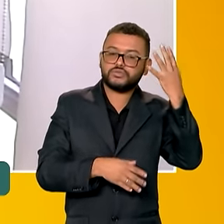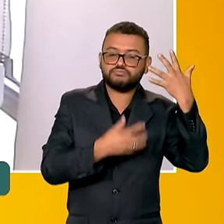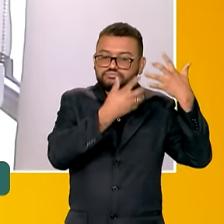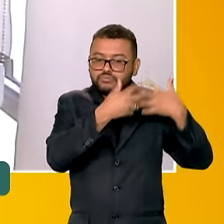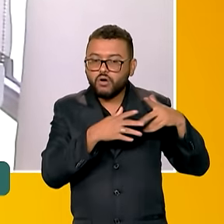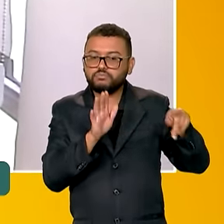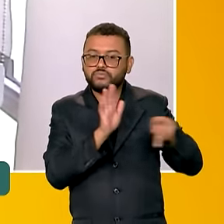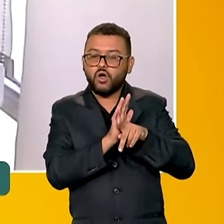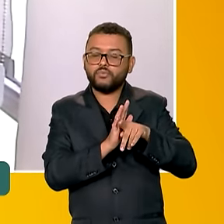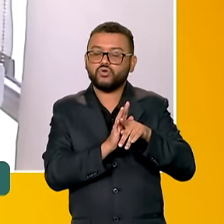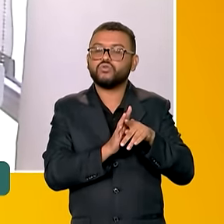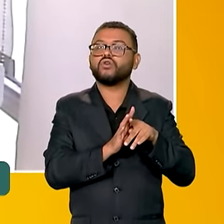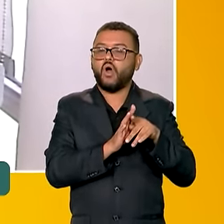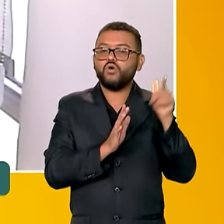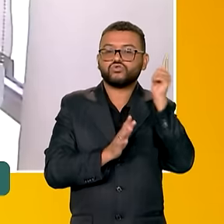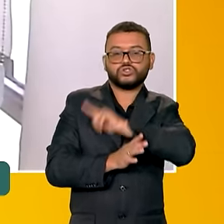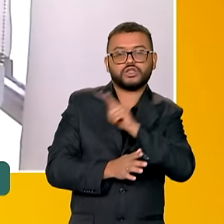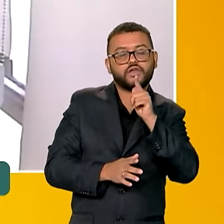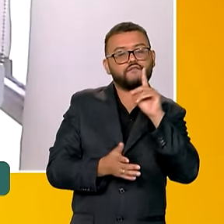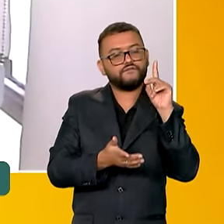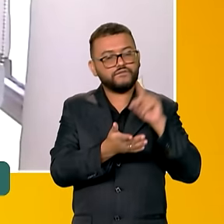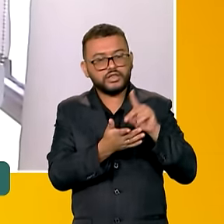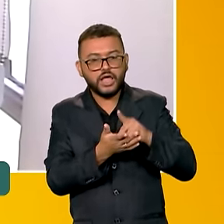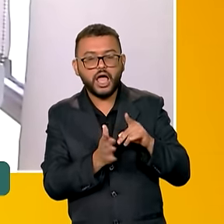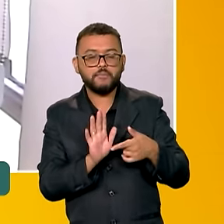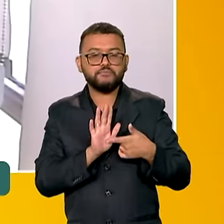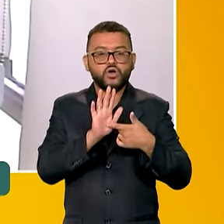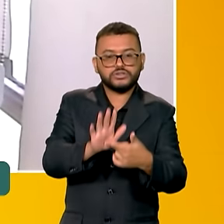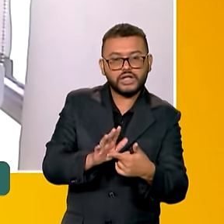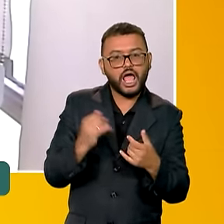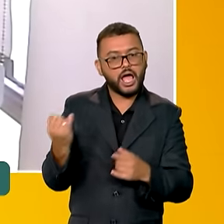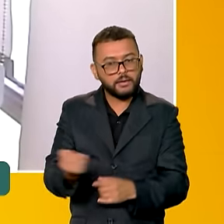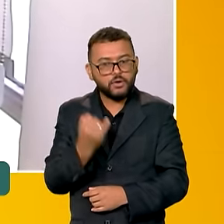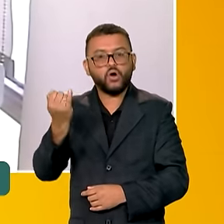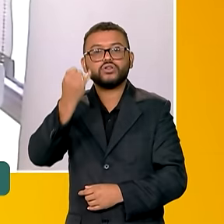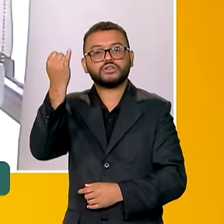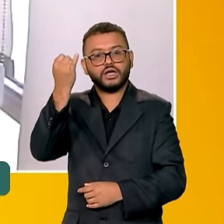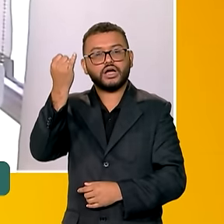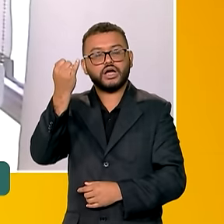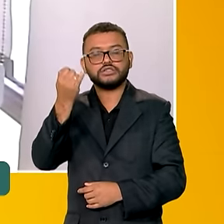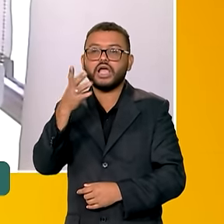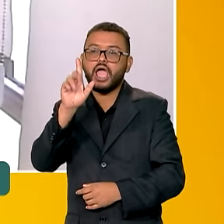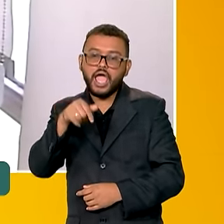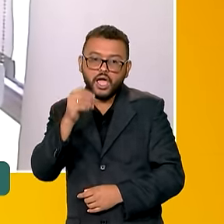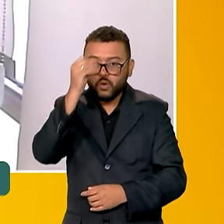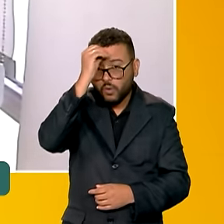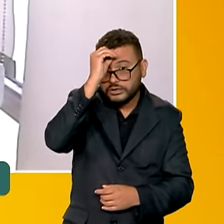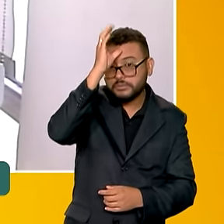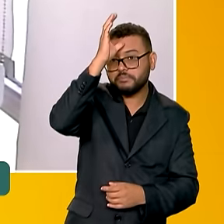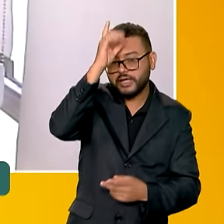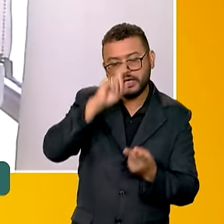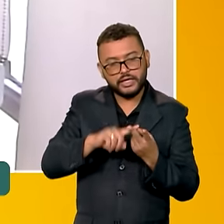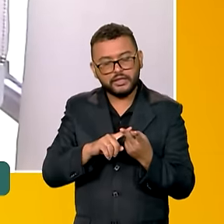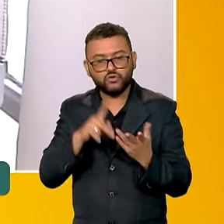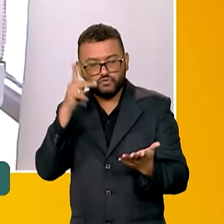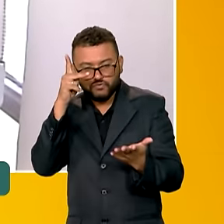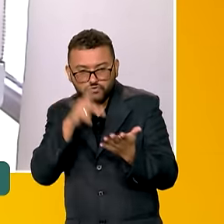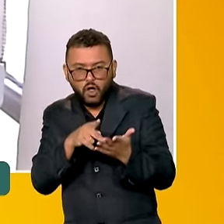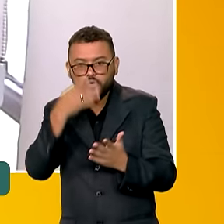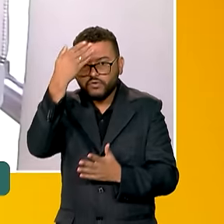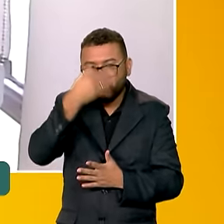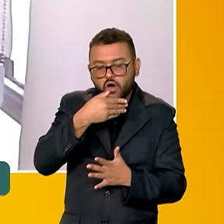função de trazer o que há de mais importante em termos do conhecimento acumulado, das evidências